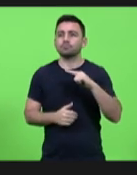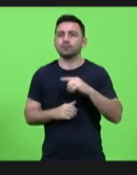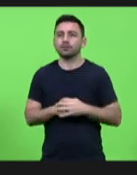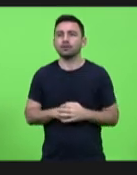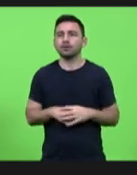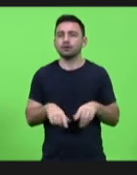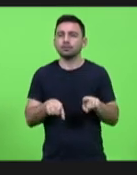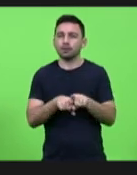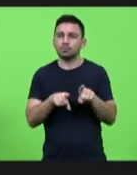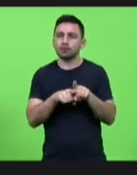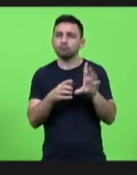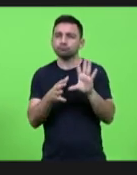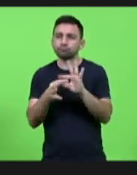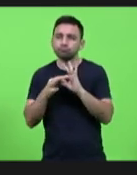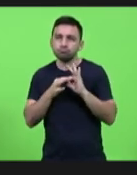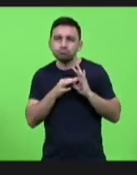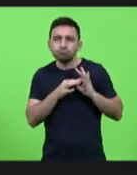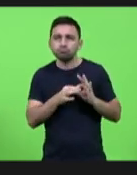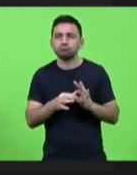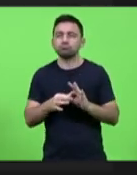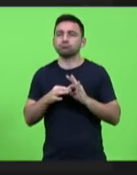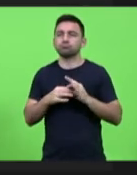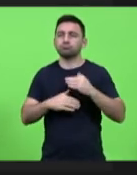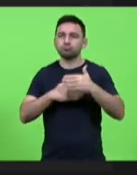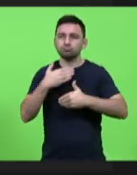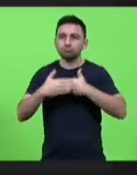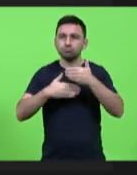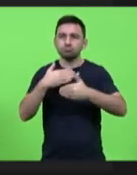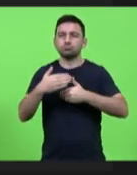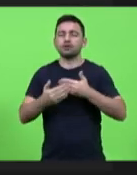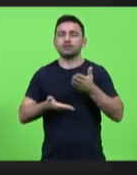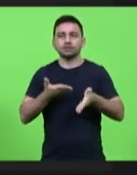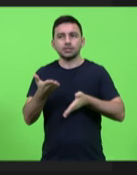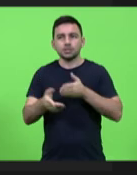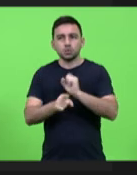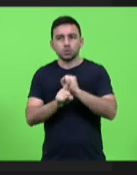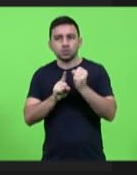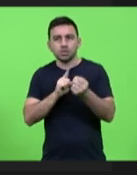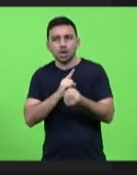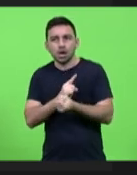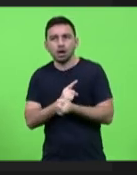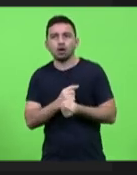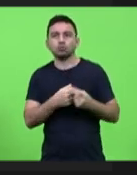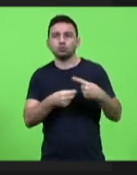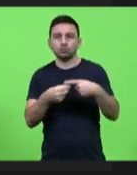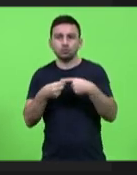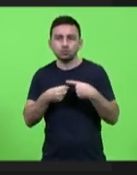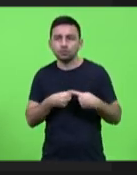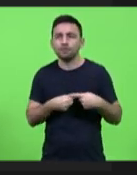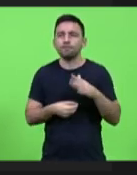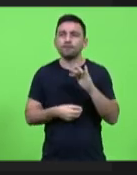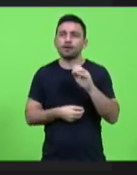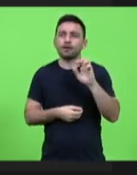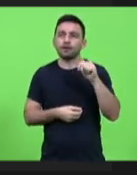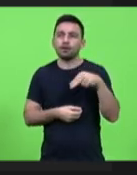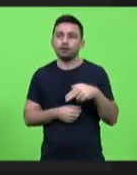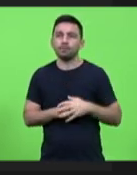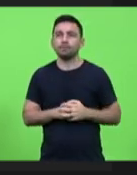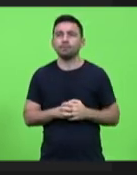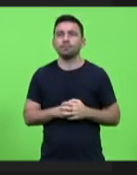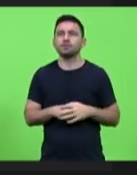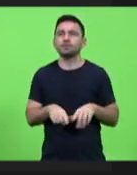interligação do processo entre assistência social dos municípios FECAM e dizer assim que